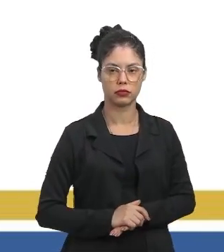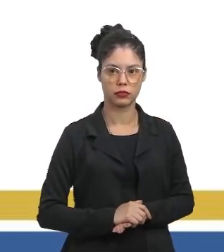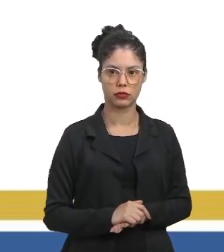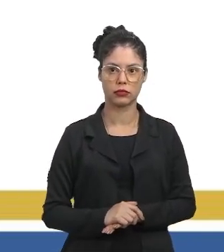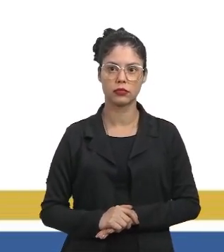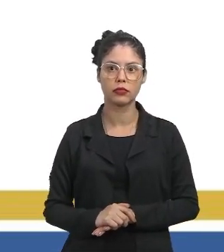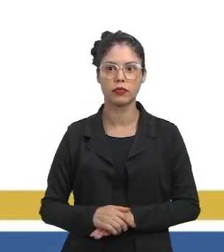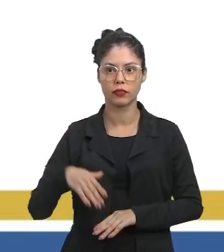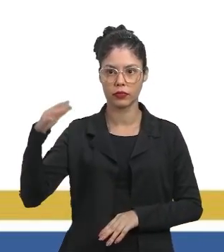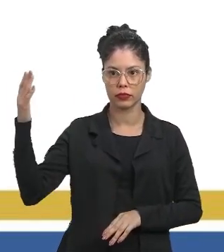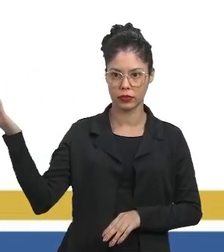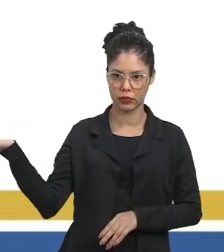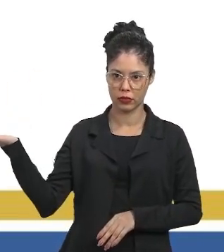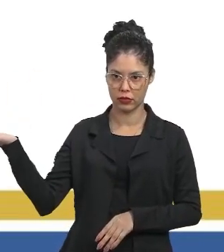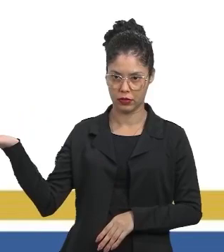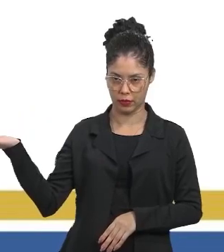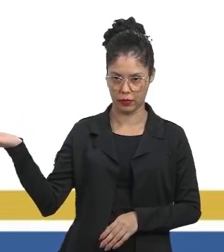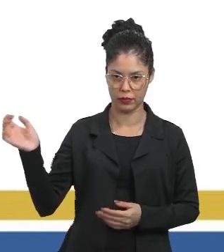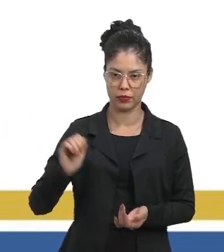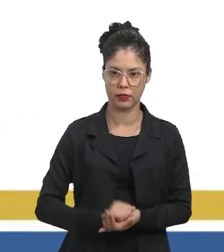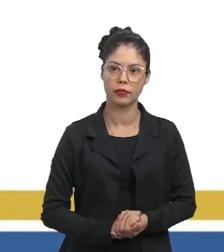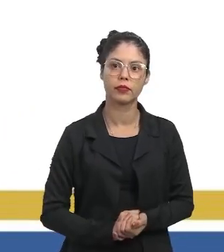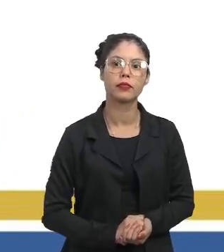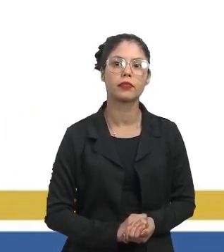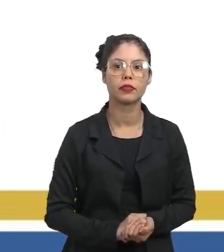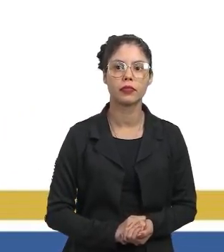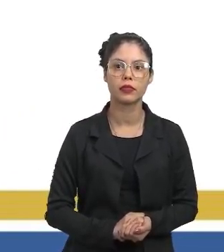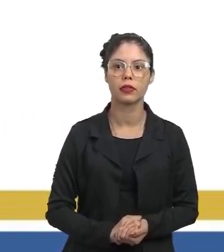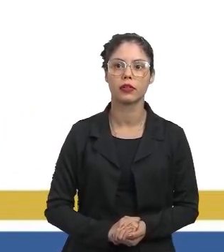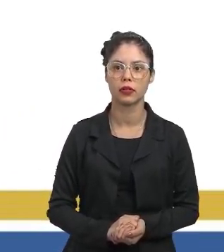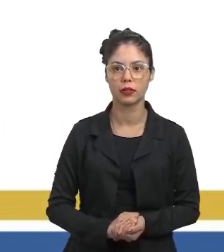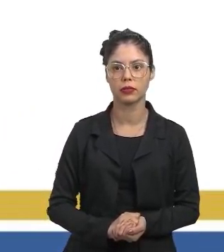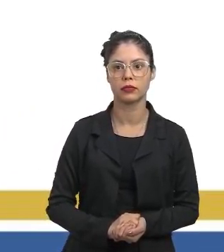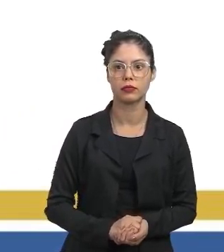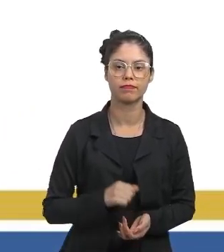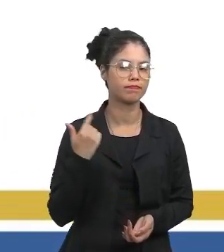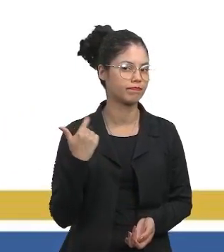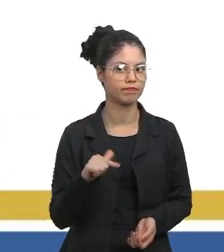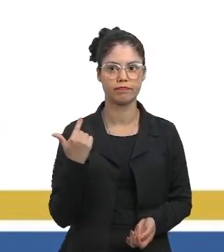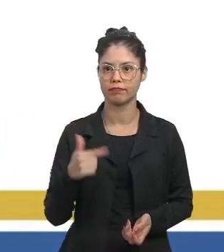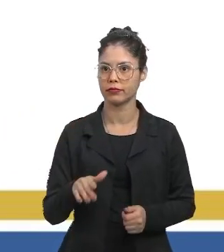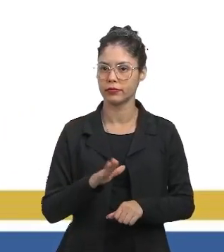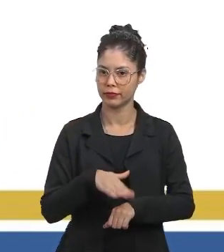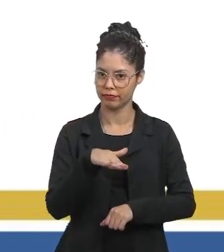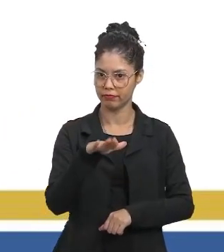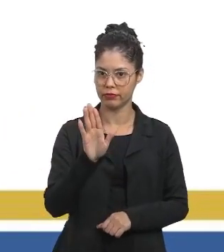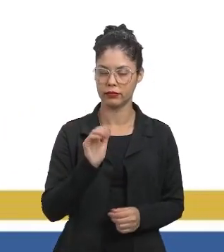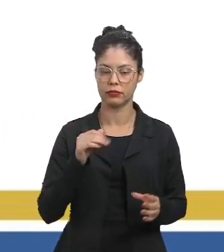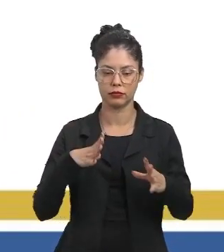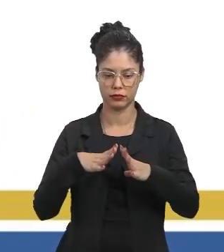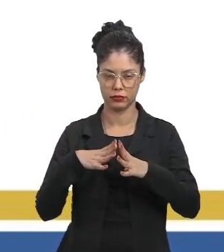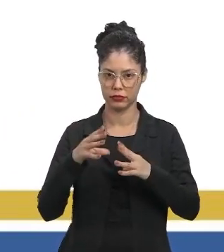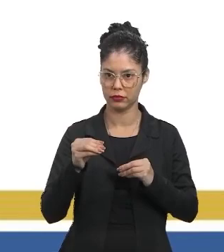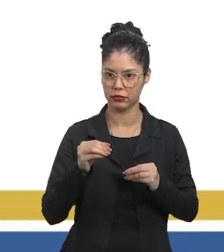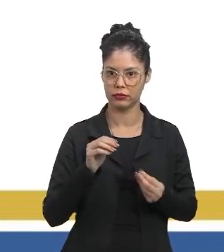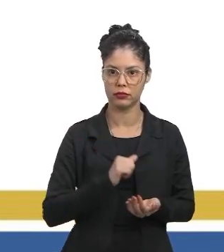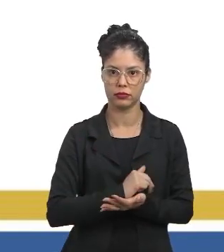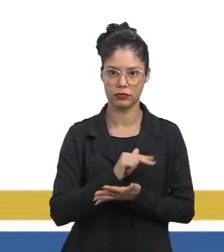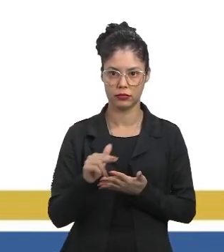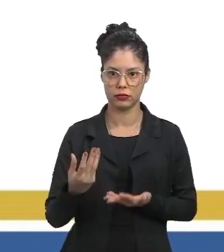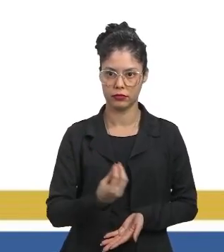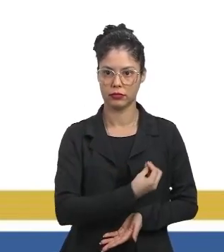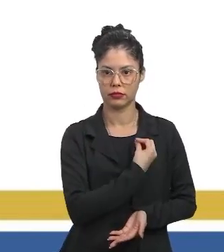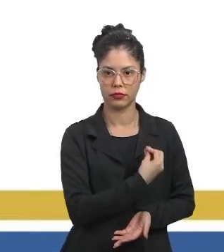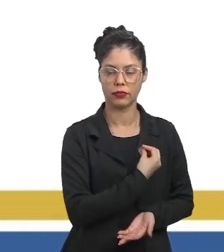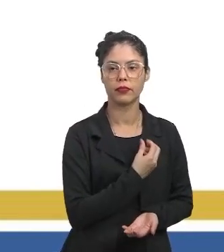tem duas vezes e, de repente, nesse lado de cá, nós não temos mais a diversidade de